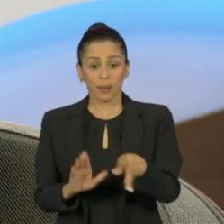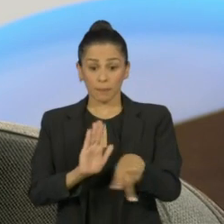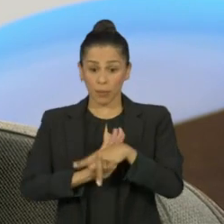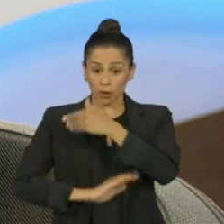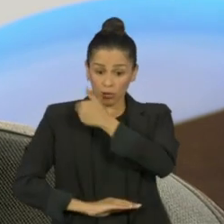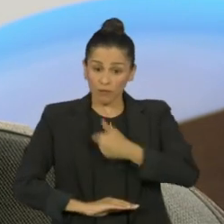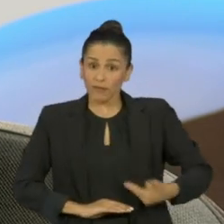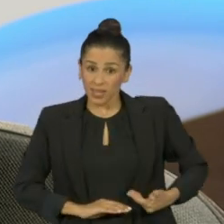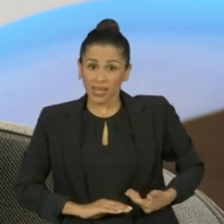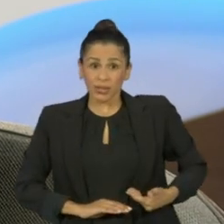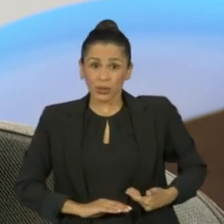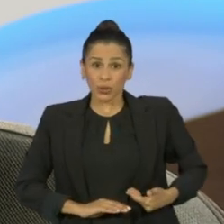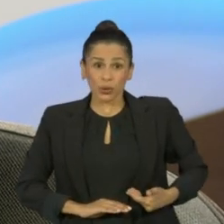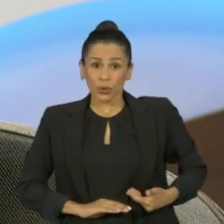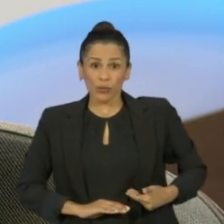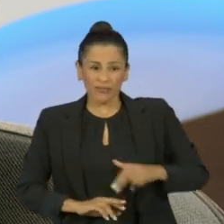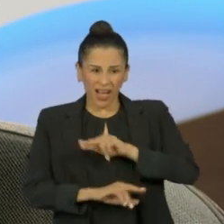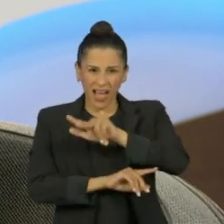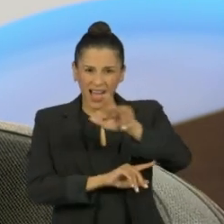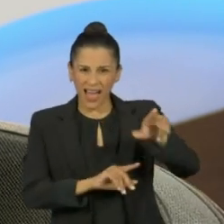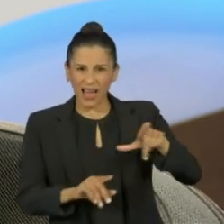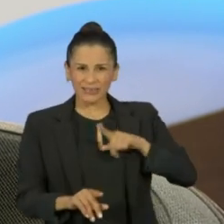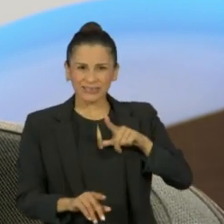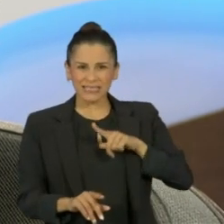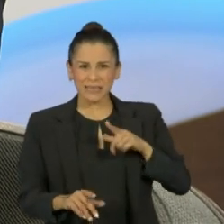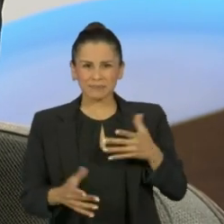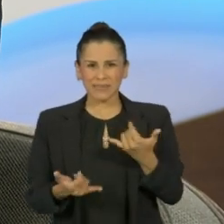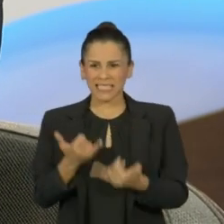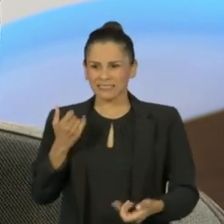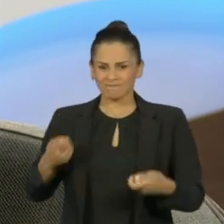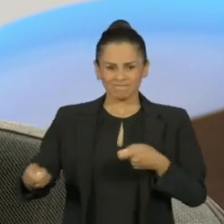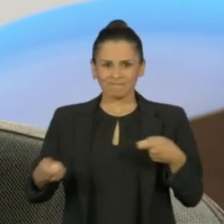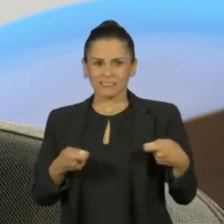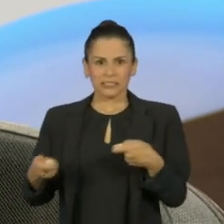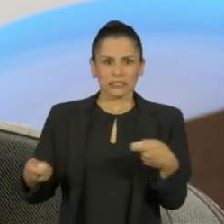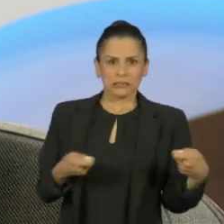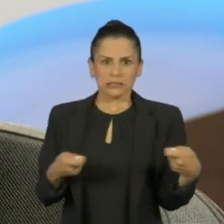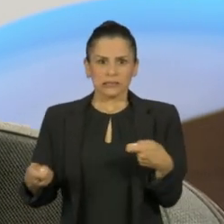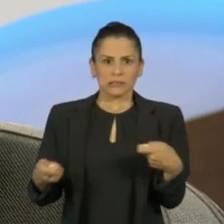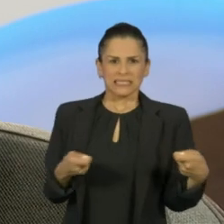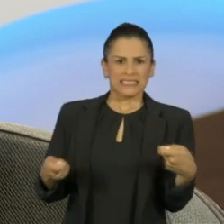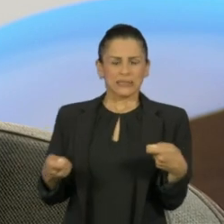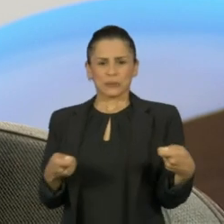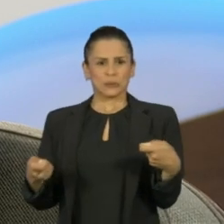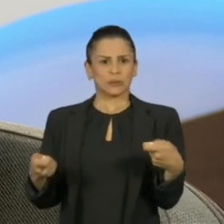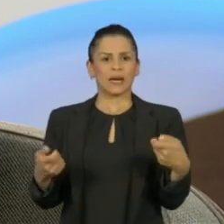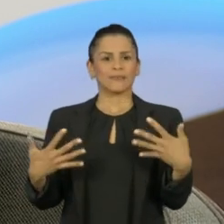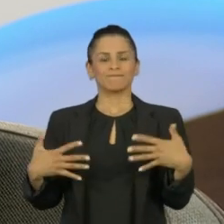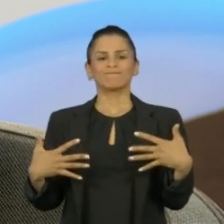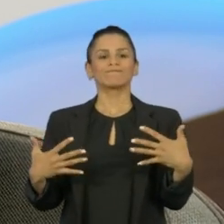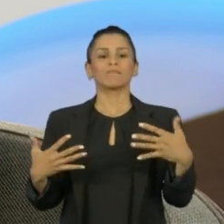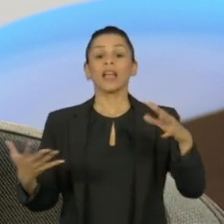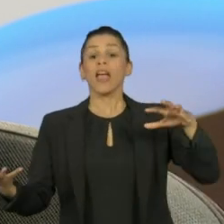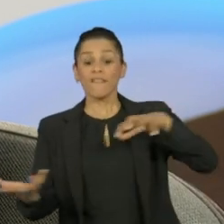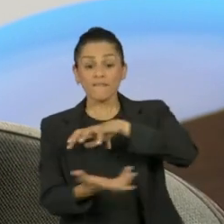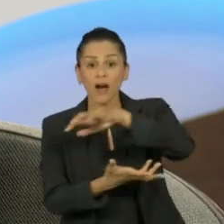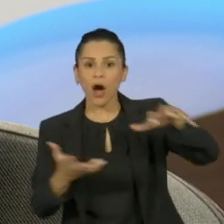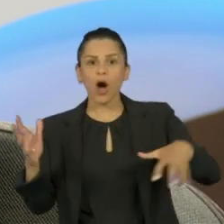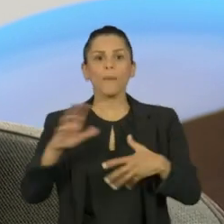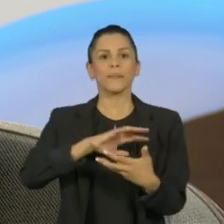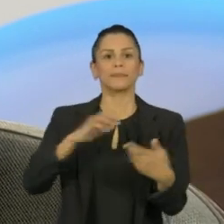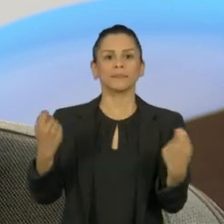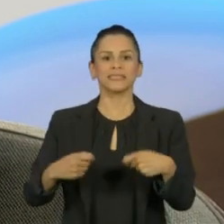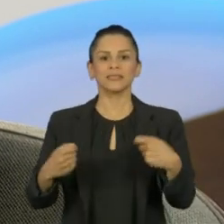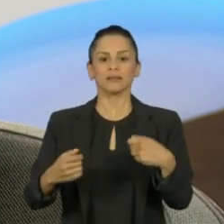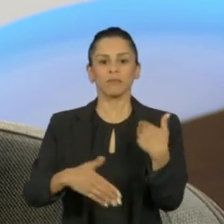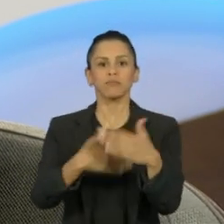tenso que faz com que as reformas que deveriam evoluir não estejam evoluindo. A reforma